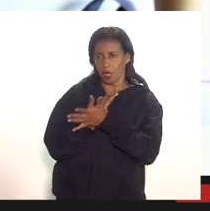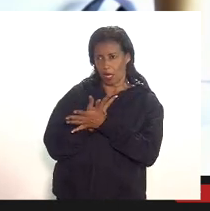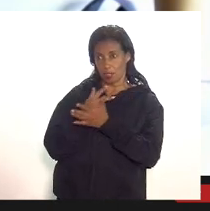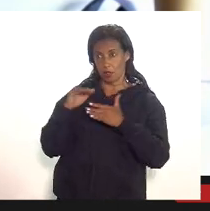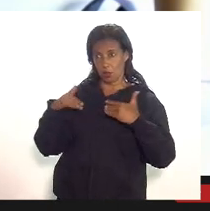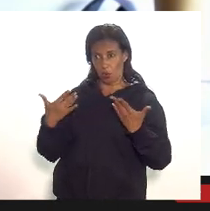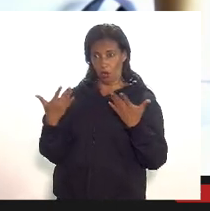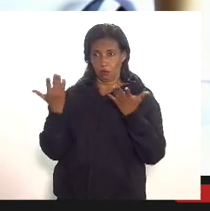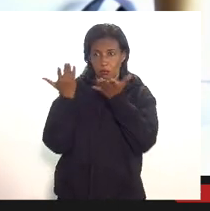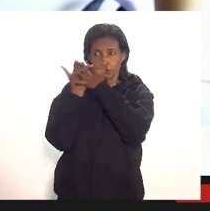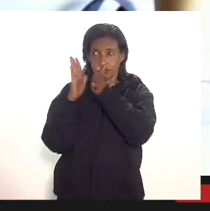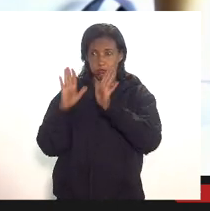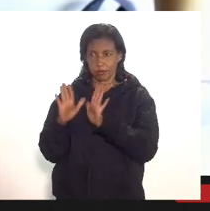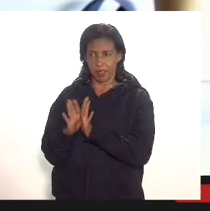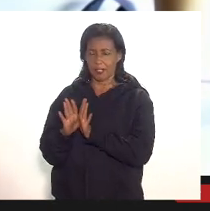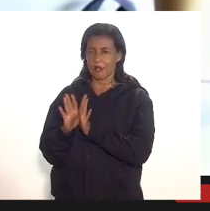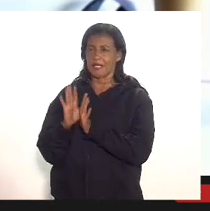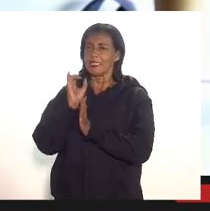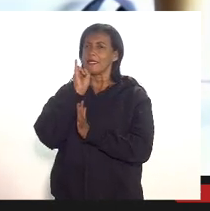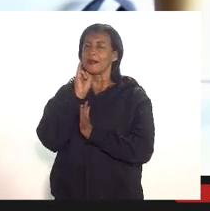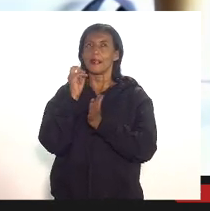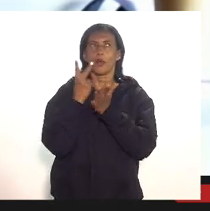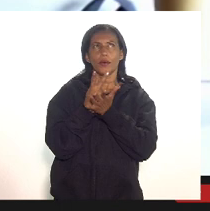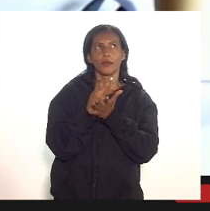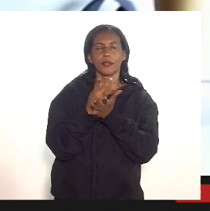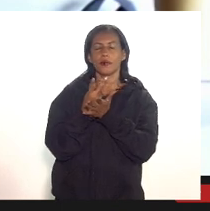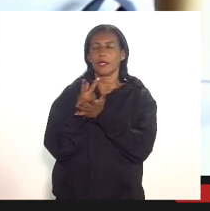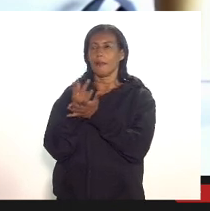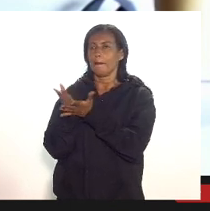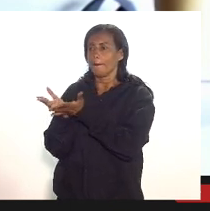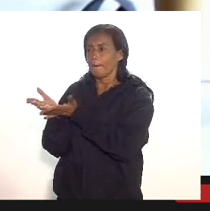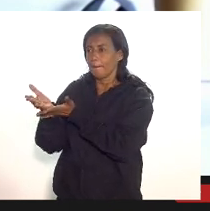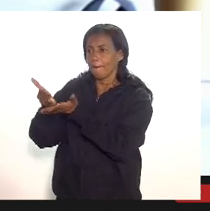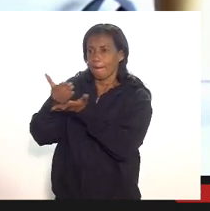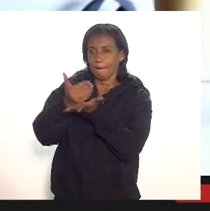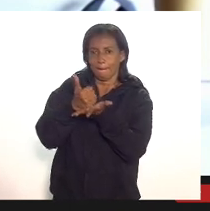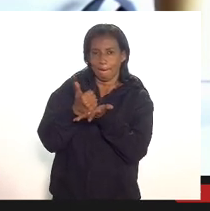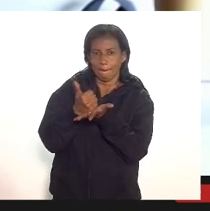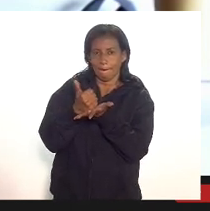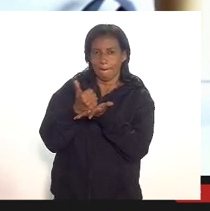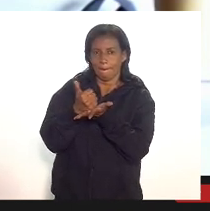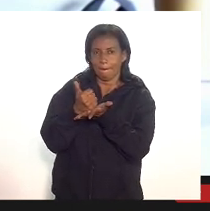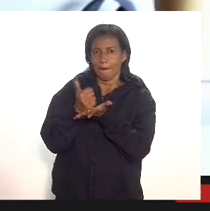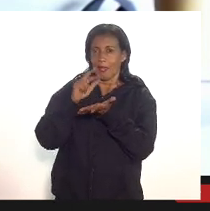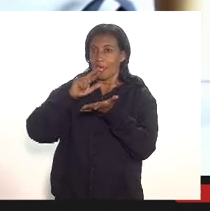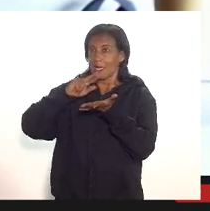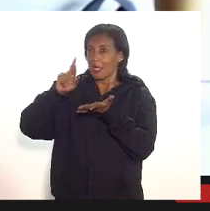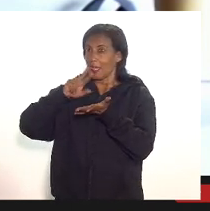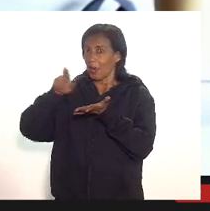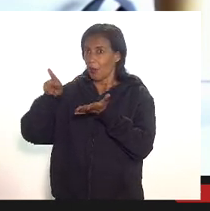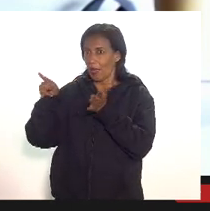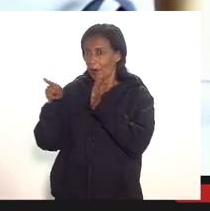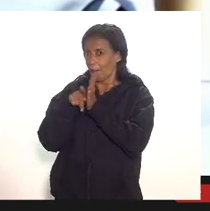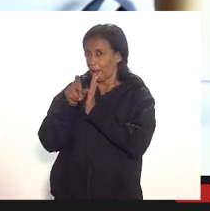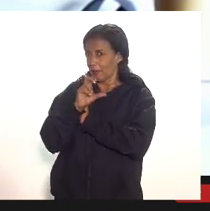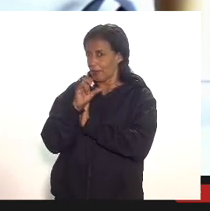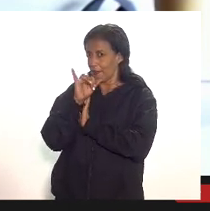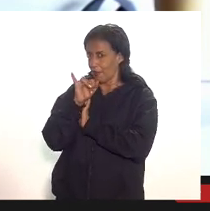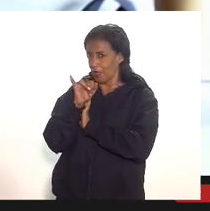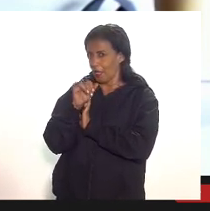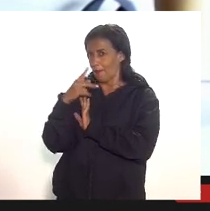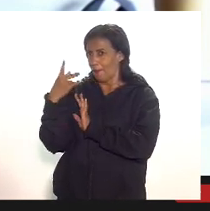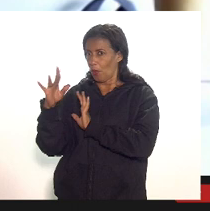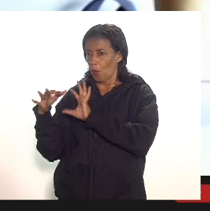de apropriação indébita porque está envolvida a União